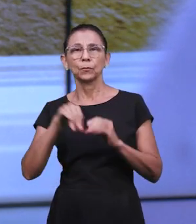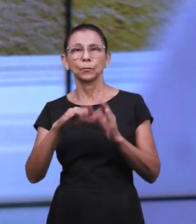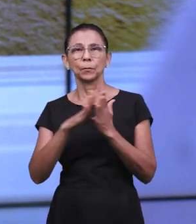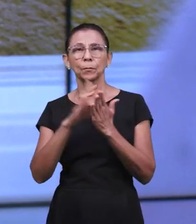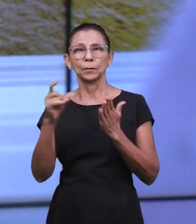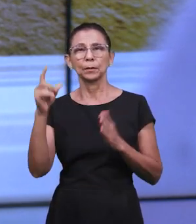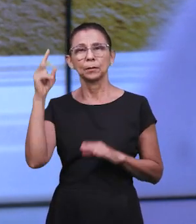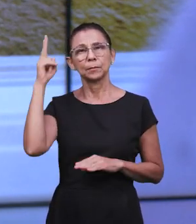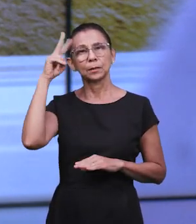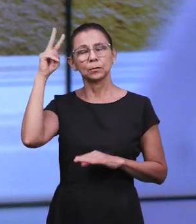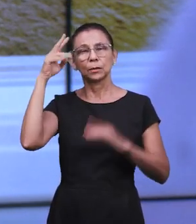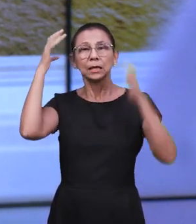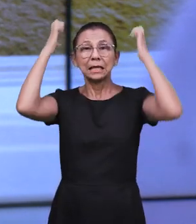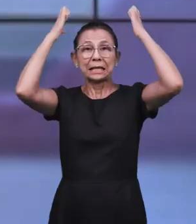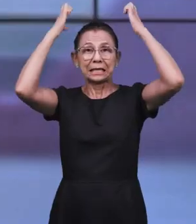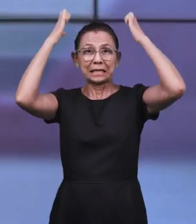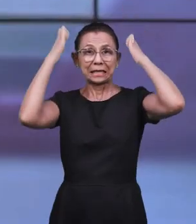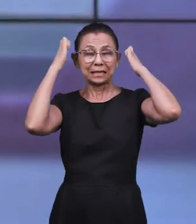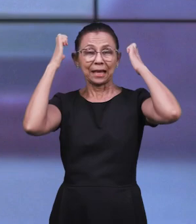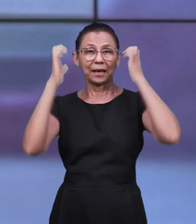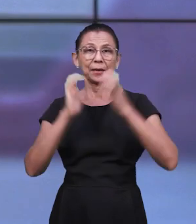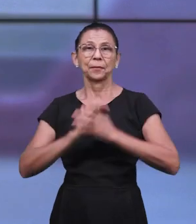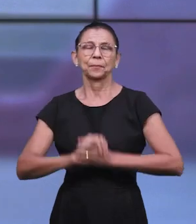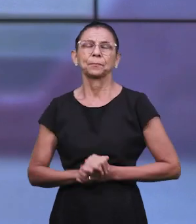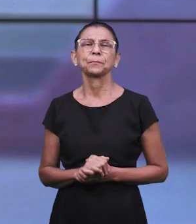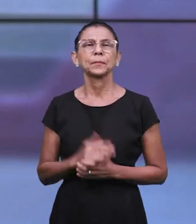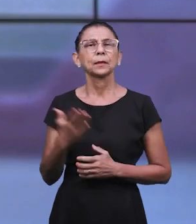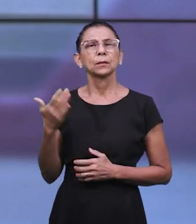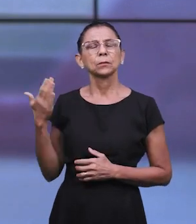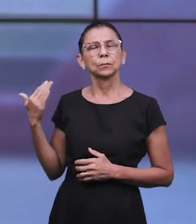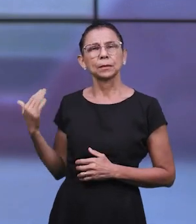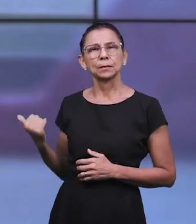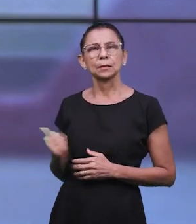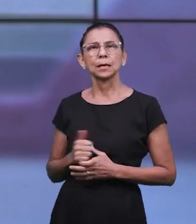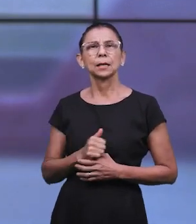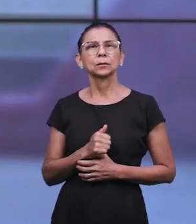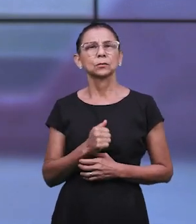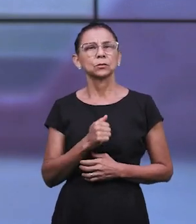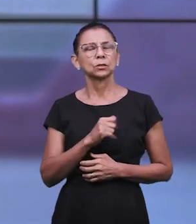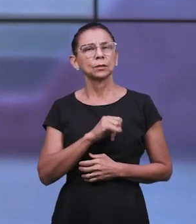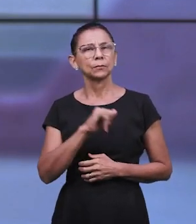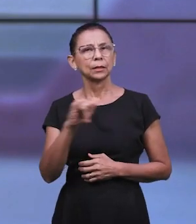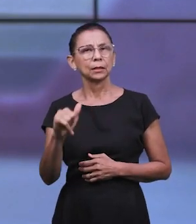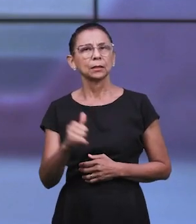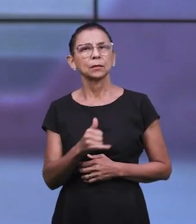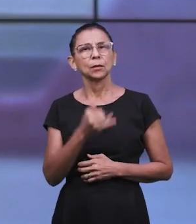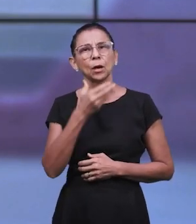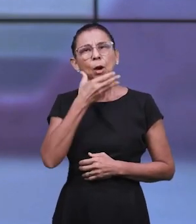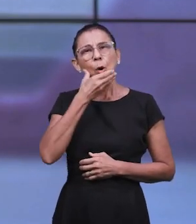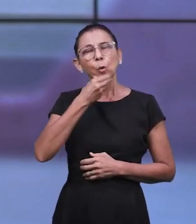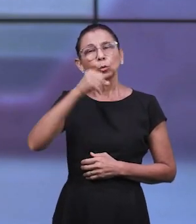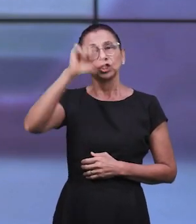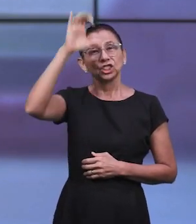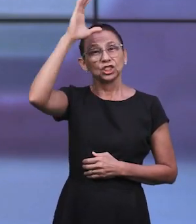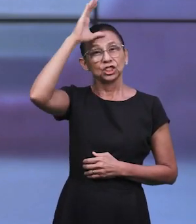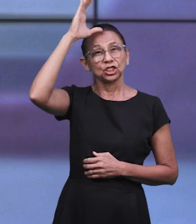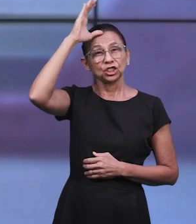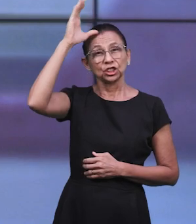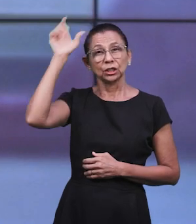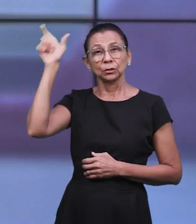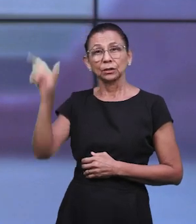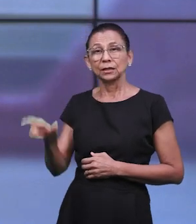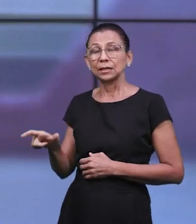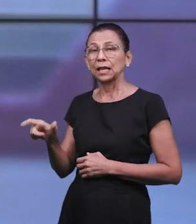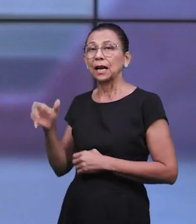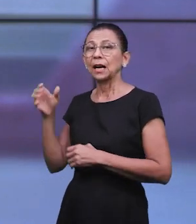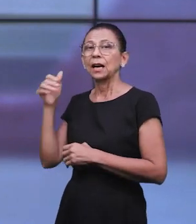e o ensino para o nosso tempo. Nos episódios anteriores, já conversamos sobre Mardoqueu, que após a morte